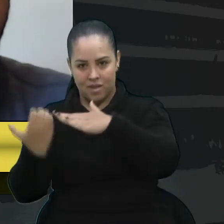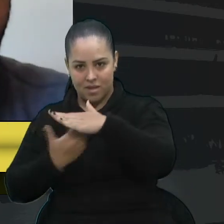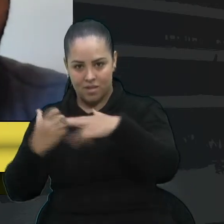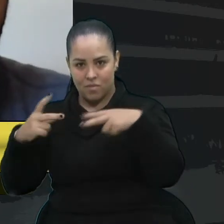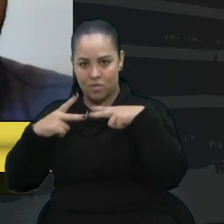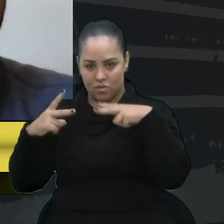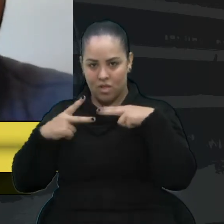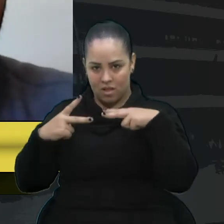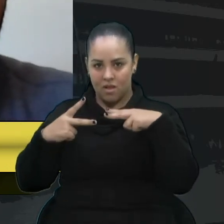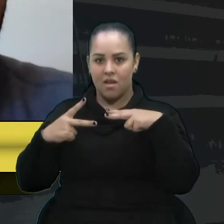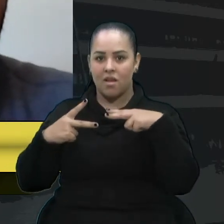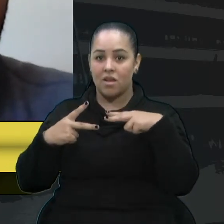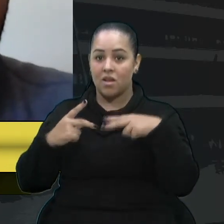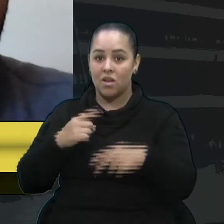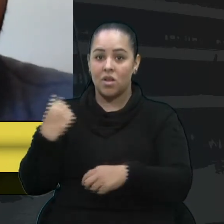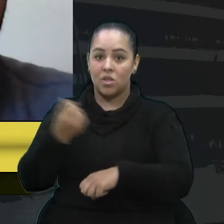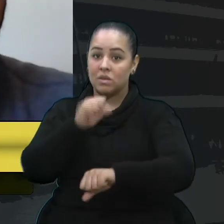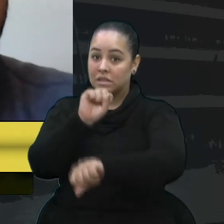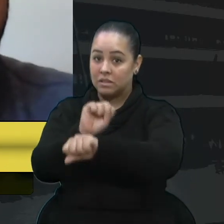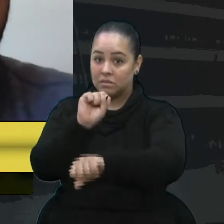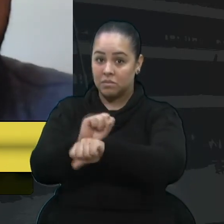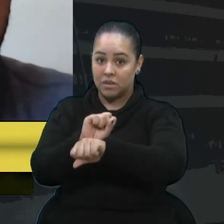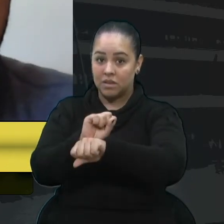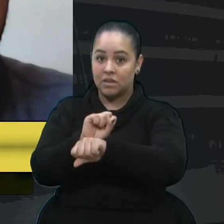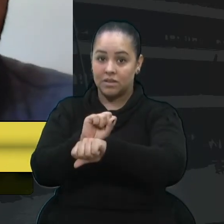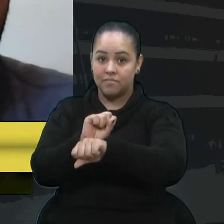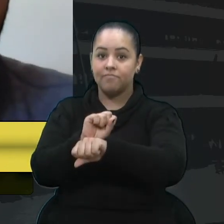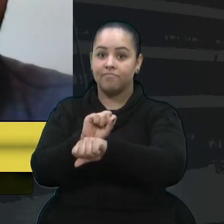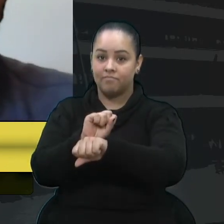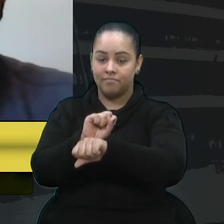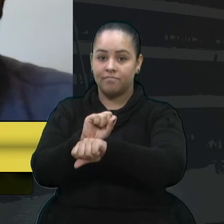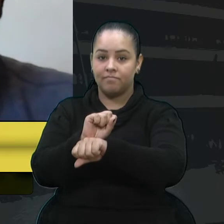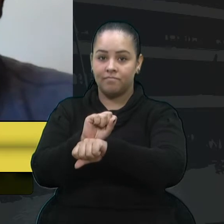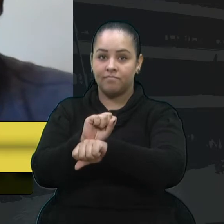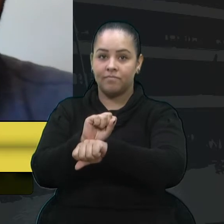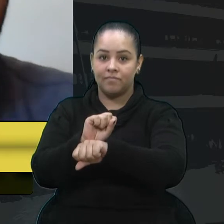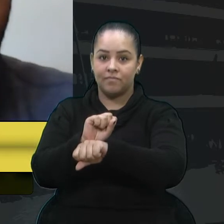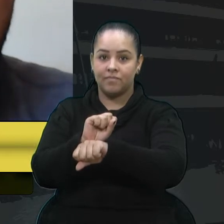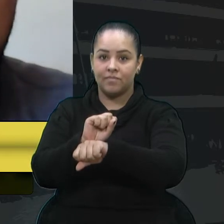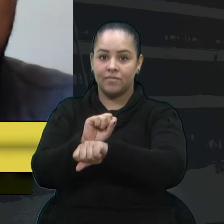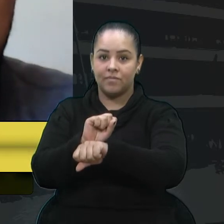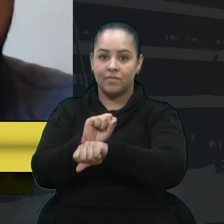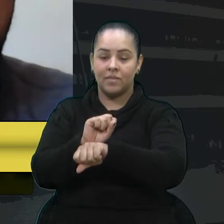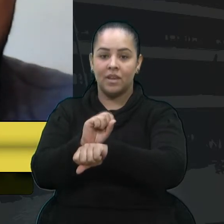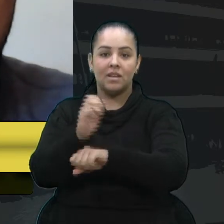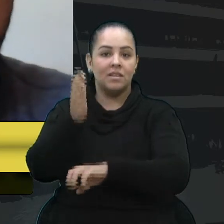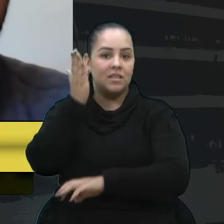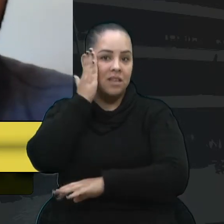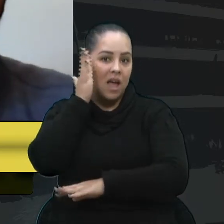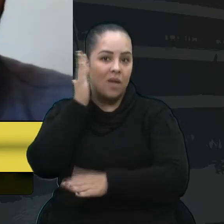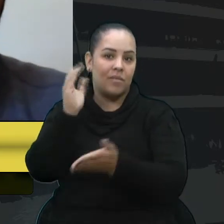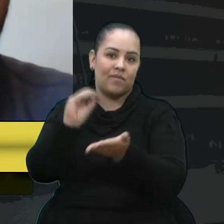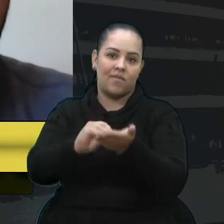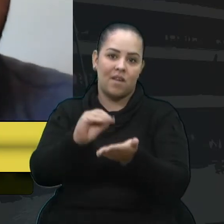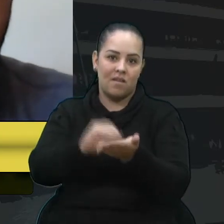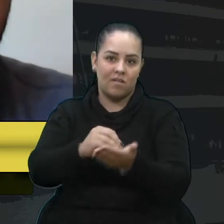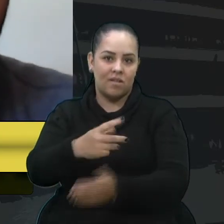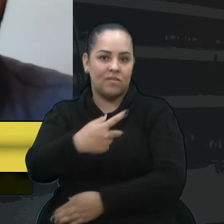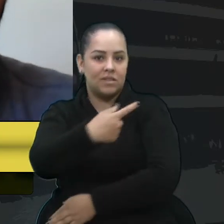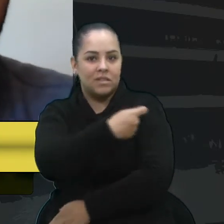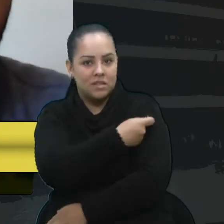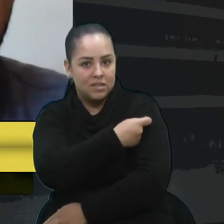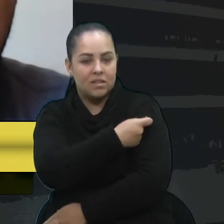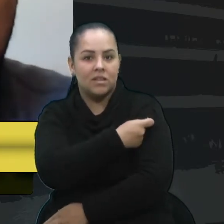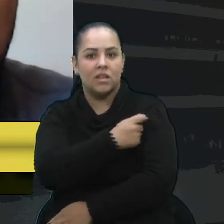espera celeridade, né? E sabemos da falta de vacina e desde o início